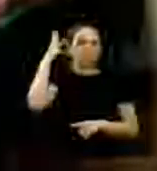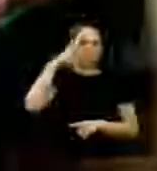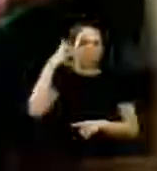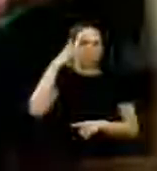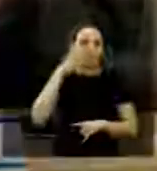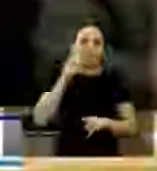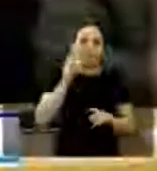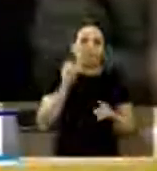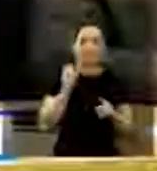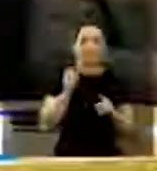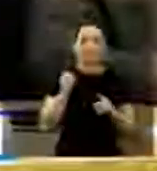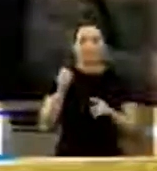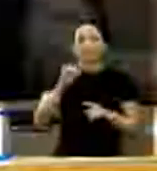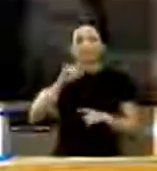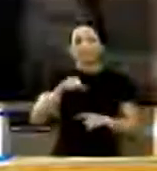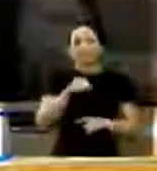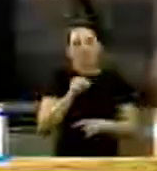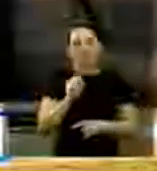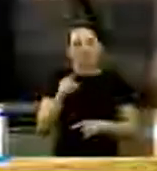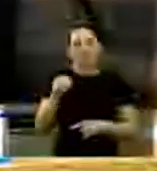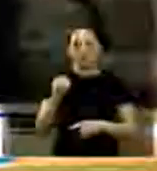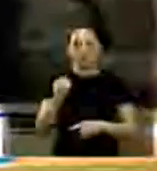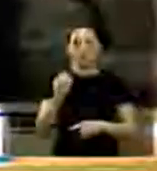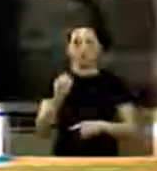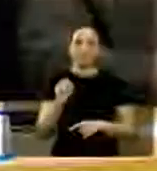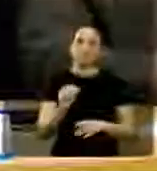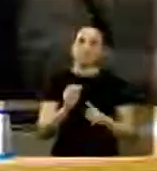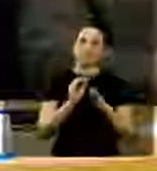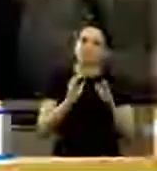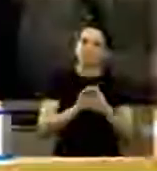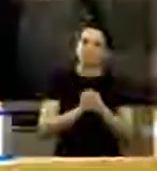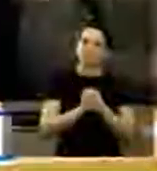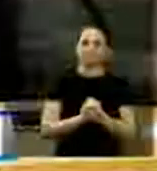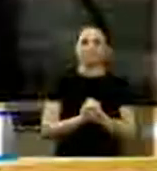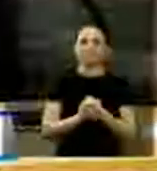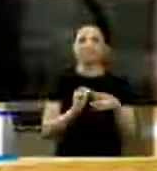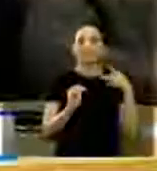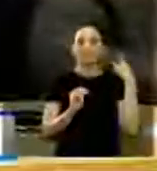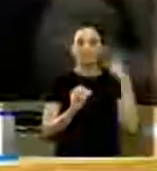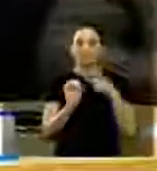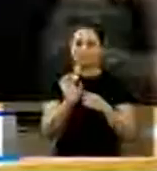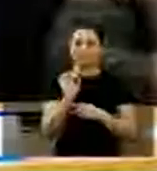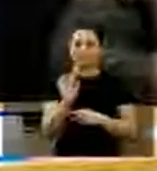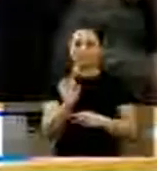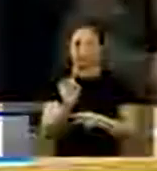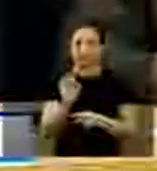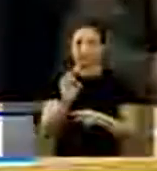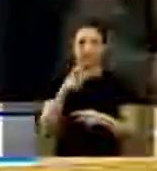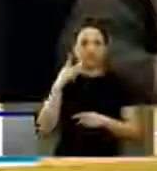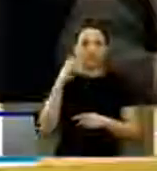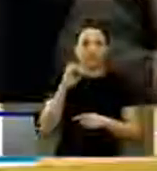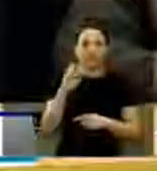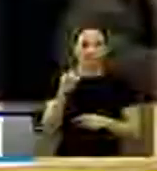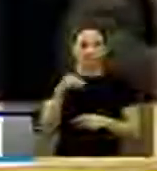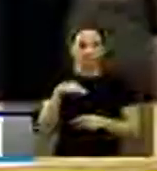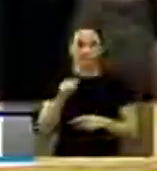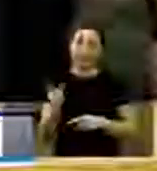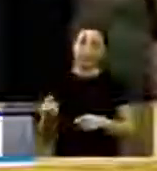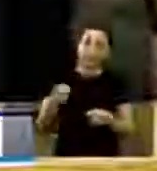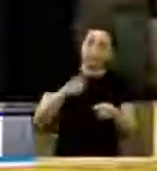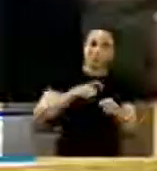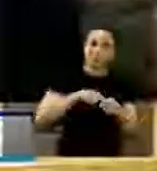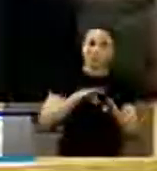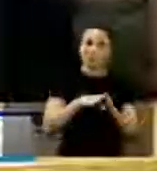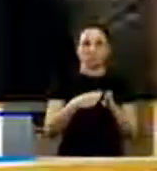João Farias. Boa noite a todos. Quero primeiramente saudar os senhores vereadores, em especial o vereador Hélio Dina Martins, que retorna hoje à casa.